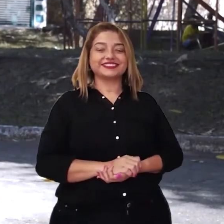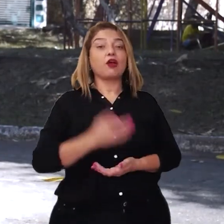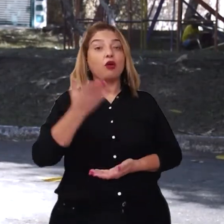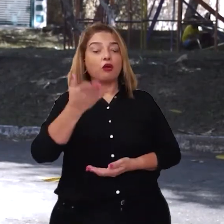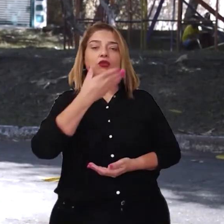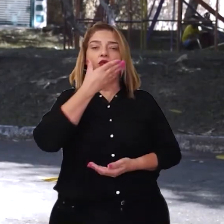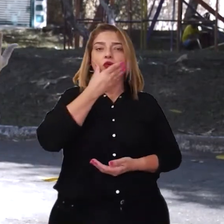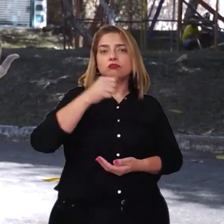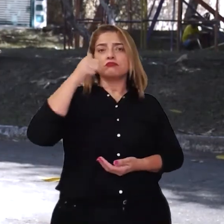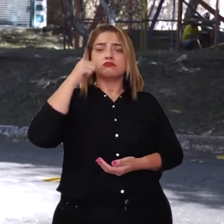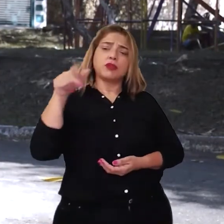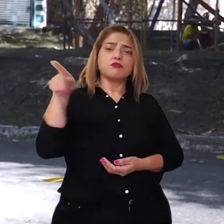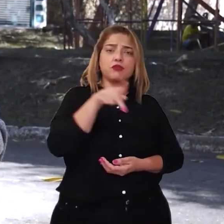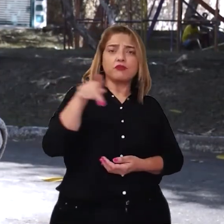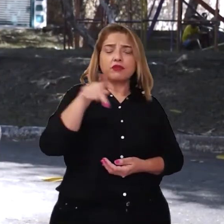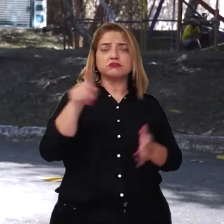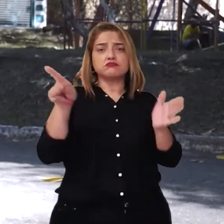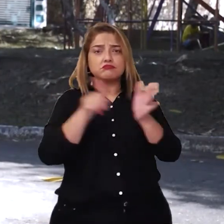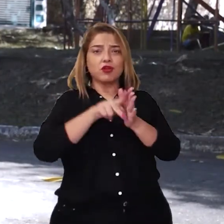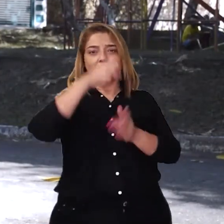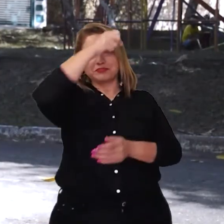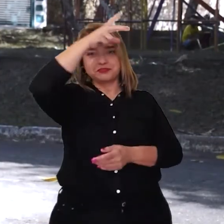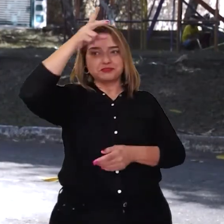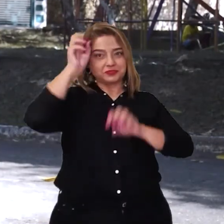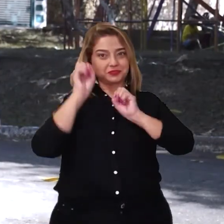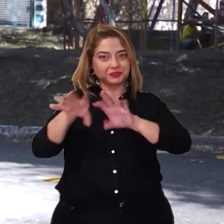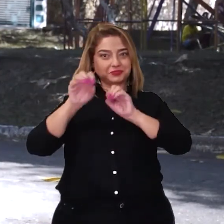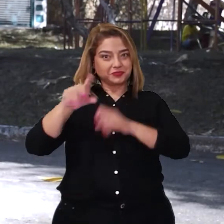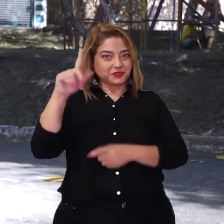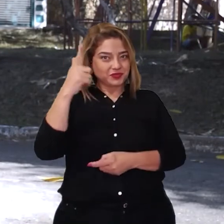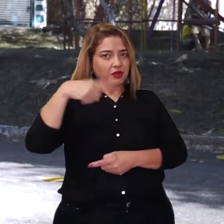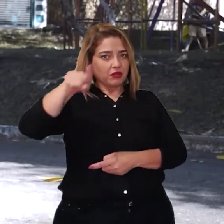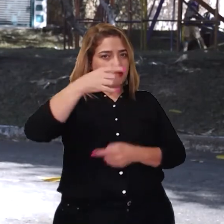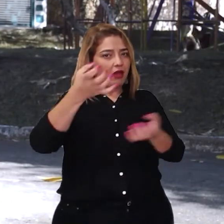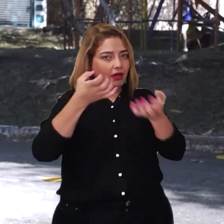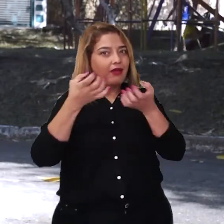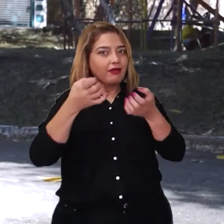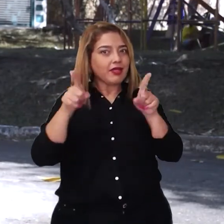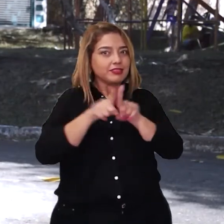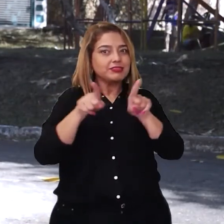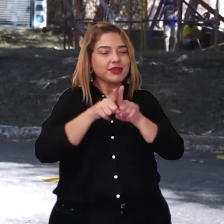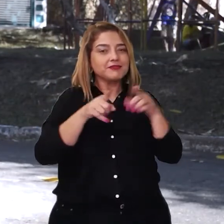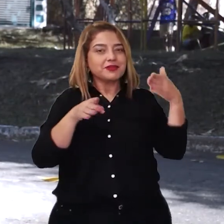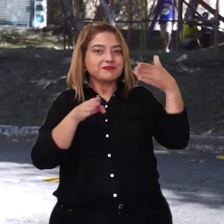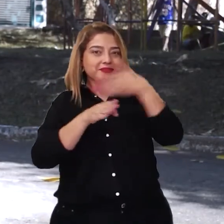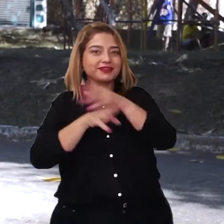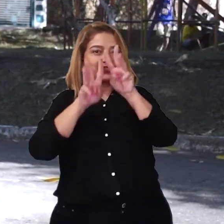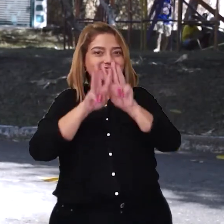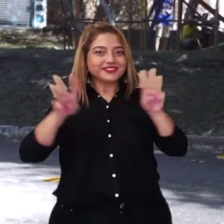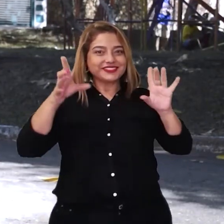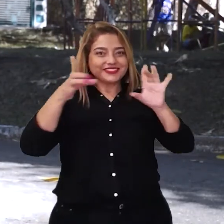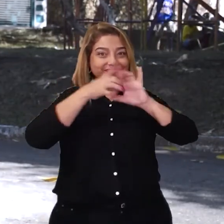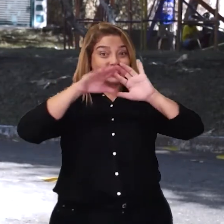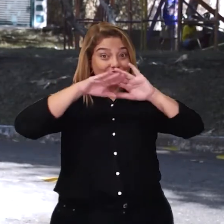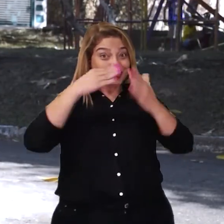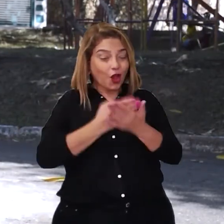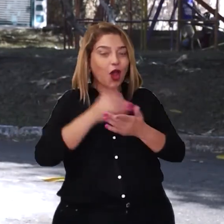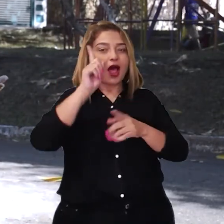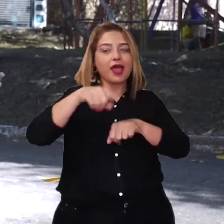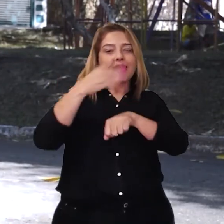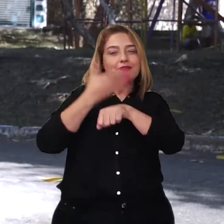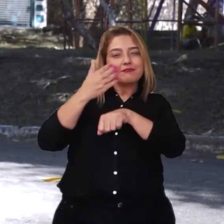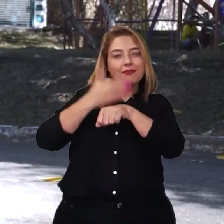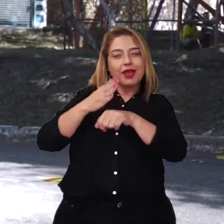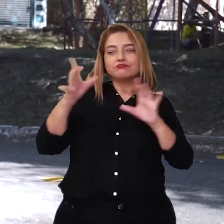e olha só, professoras e professoras da Rede Municipal de Educação de Goiânia, querem participar do programa Conexão Escola, do quadro Práticas em Rede?